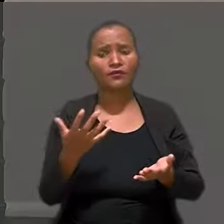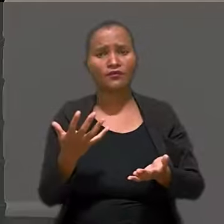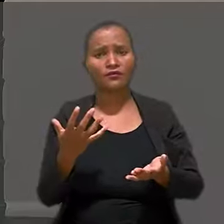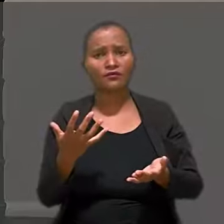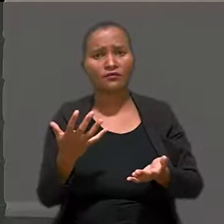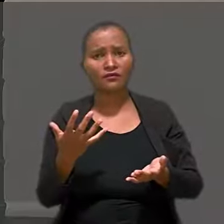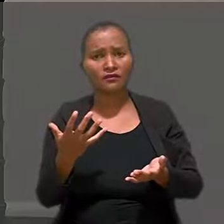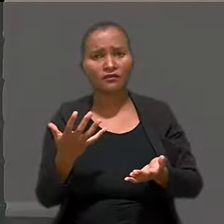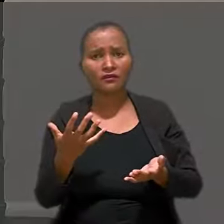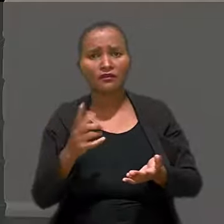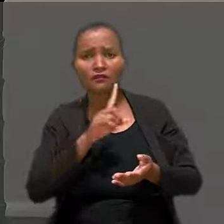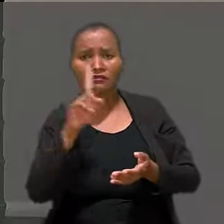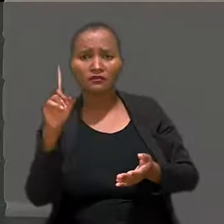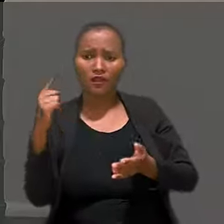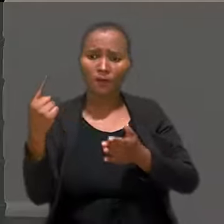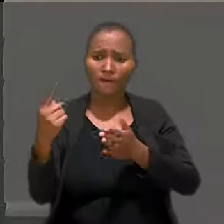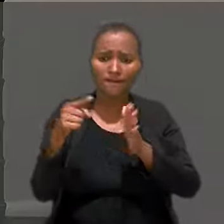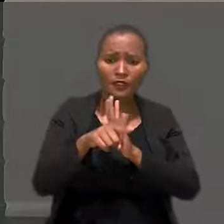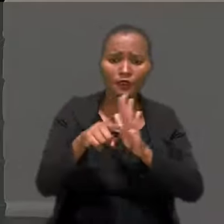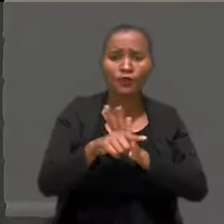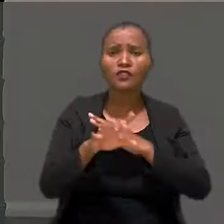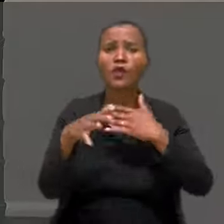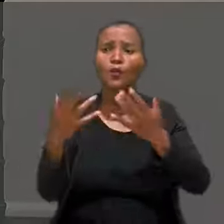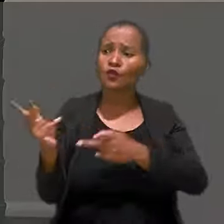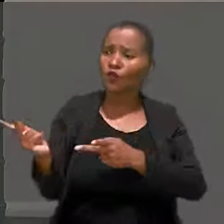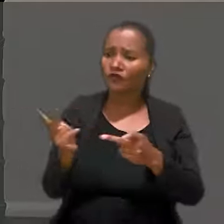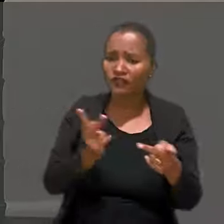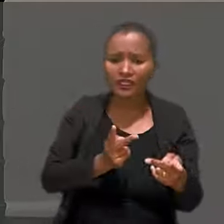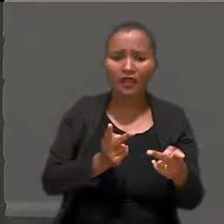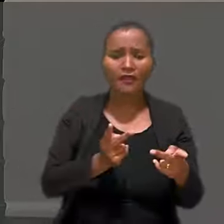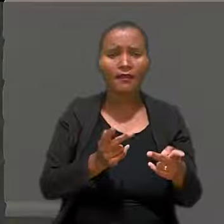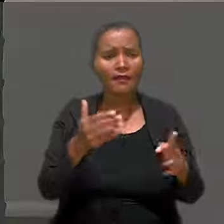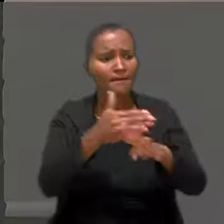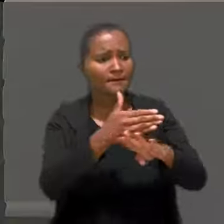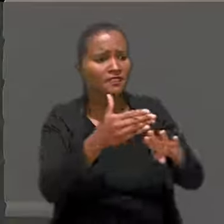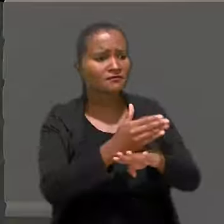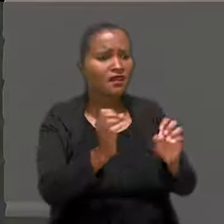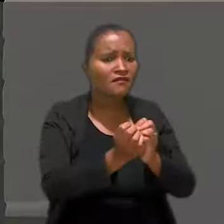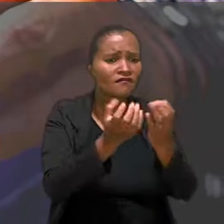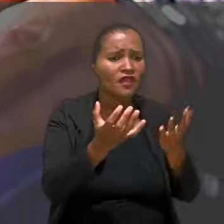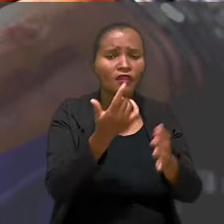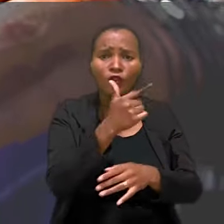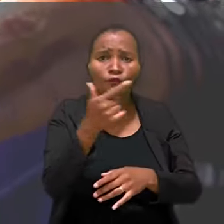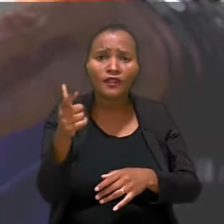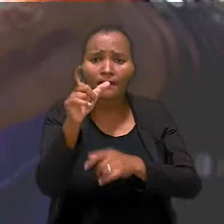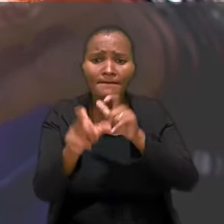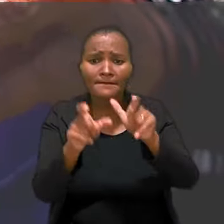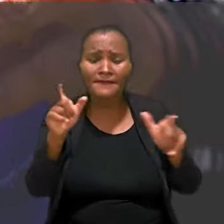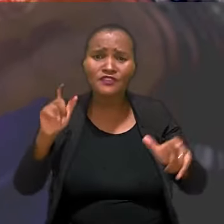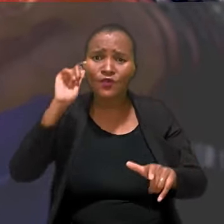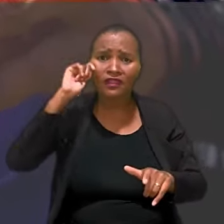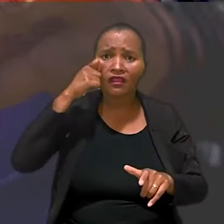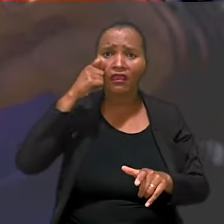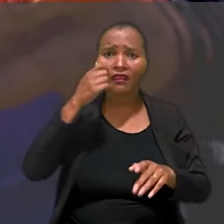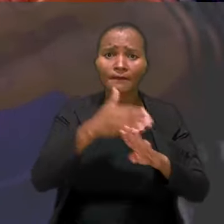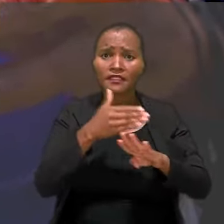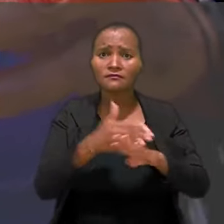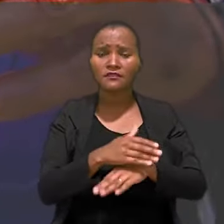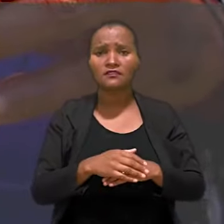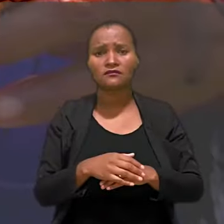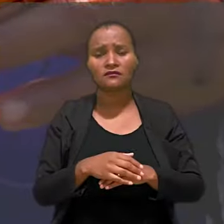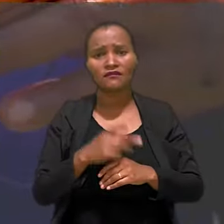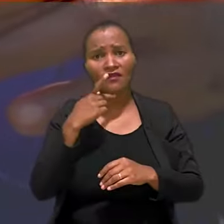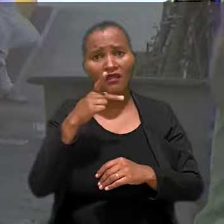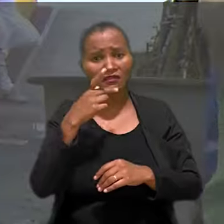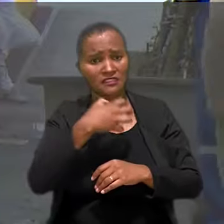e negras. Não questionam quando são convidadas para fazer parte de um evento e não há pessoas negras compondo as mesas.